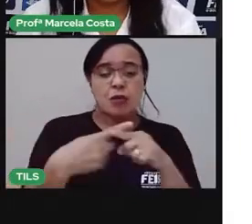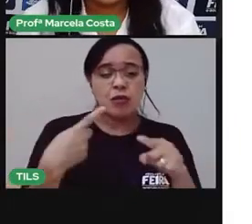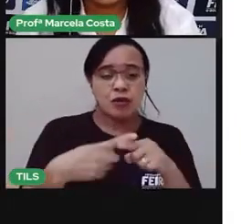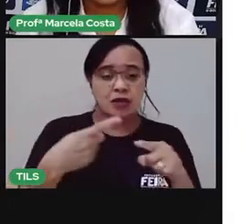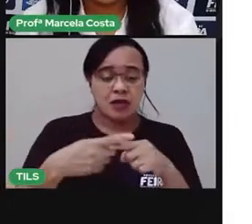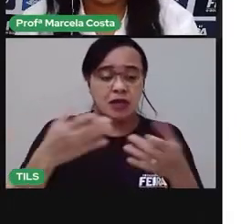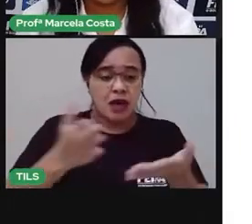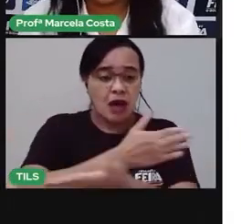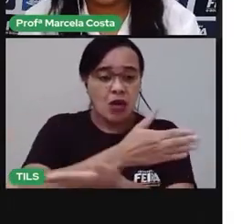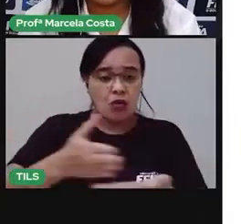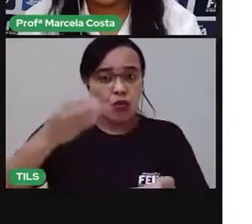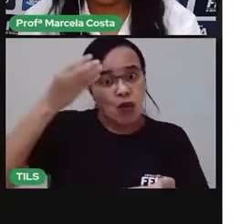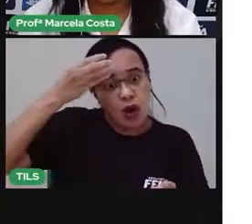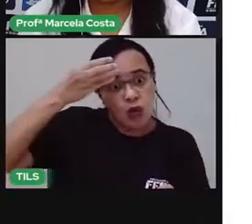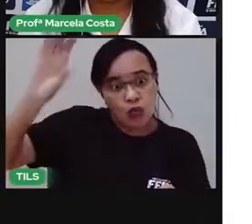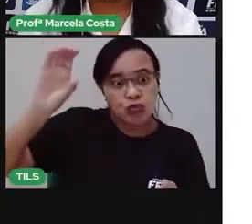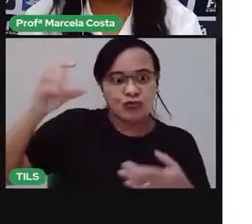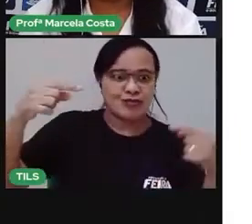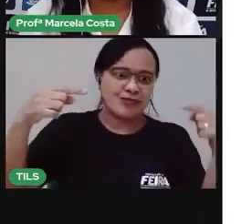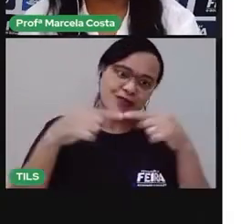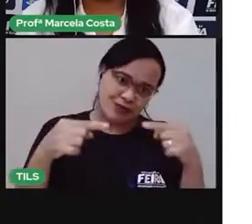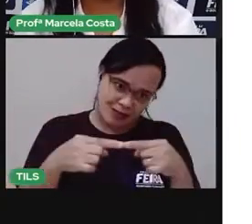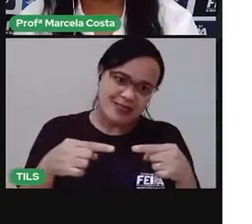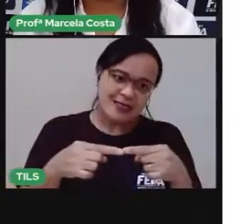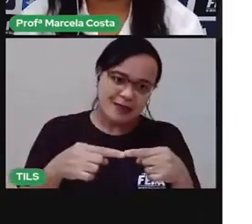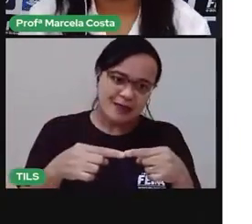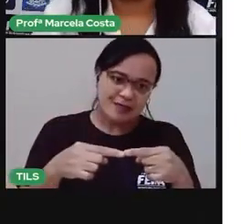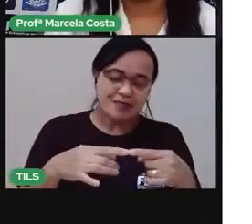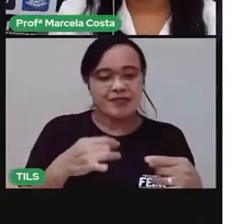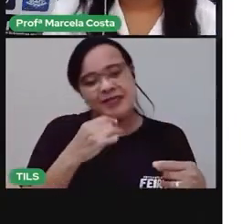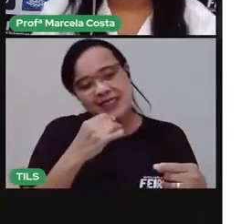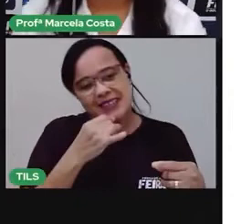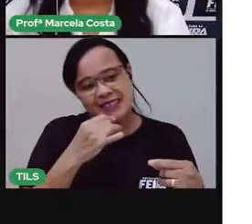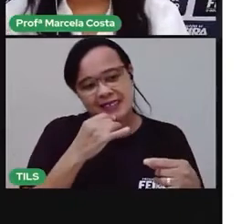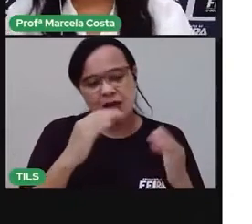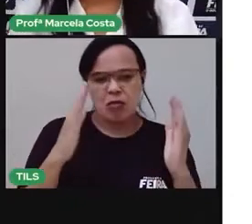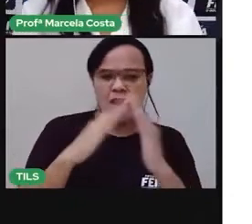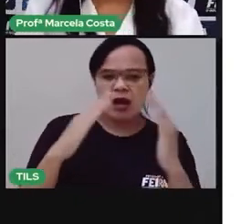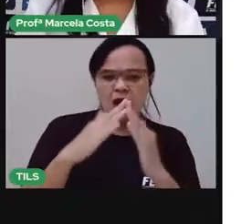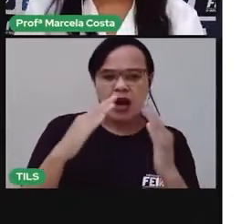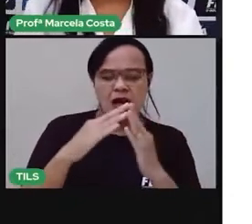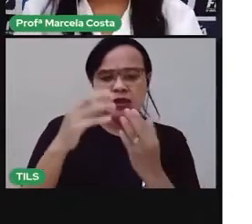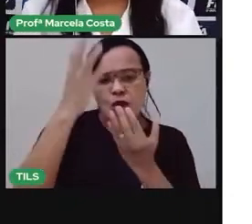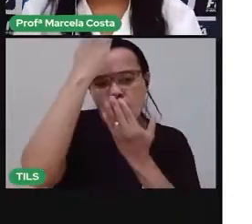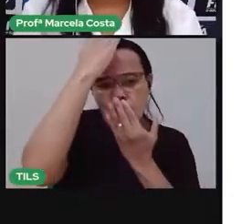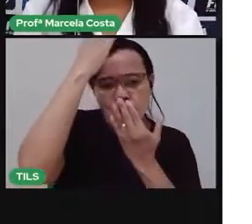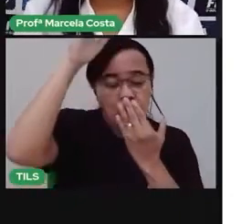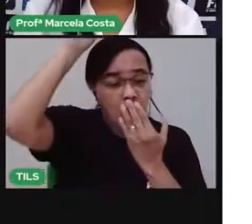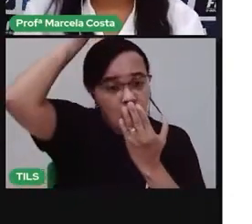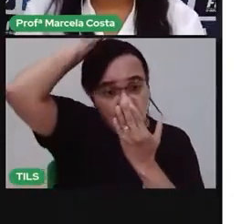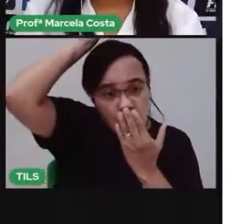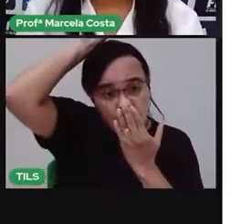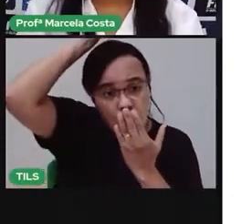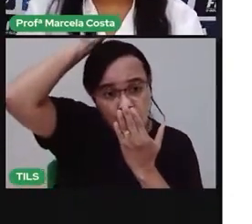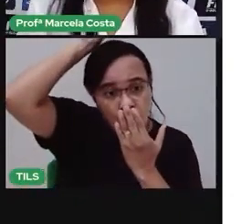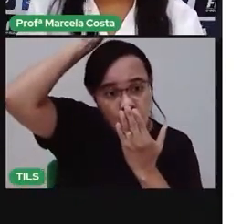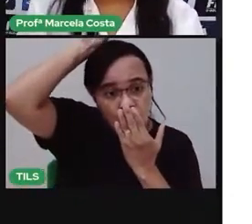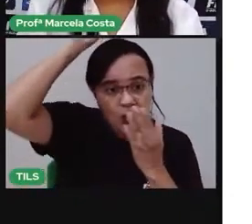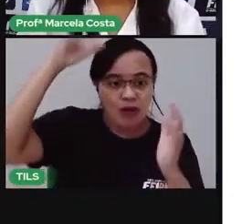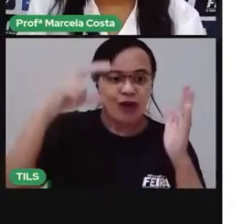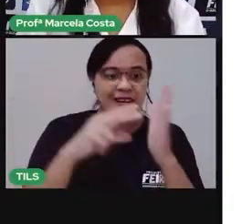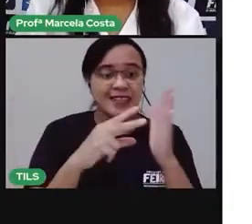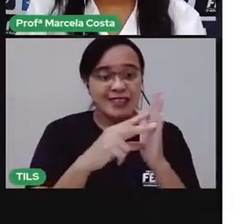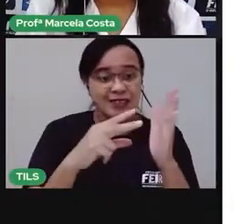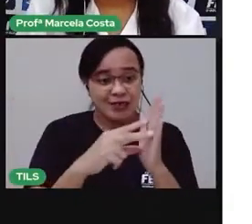dos indígenas. Será que parece com a nossa, com o modelo tradicional, com o modelo